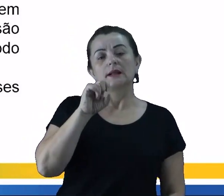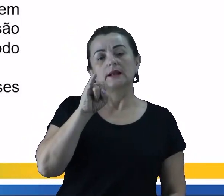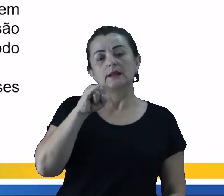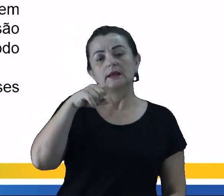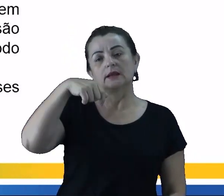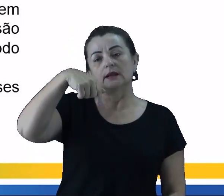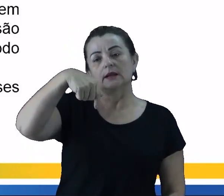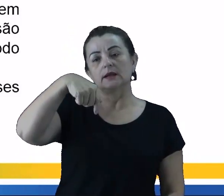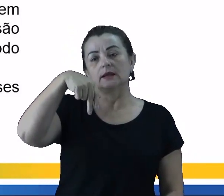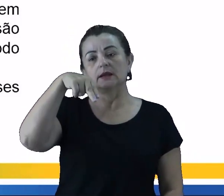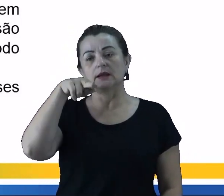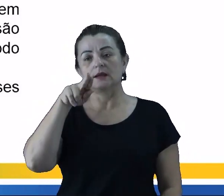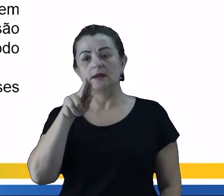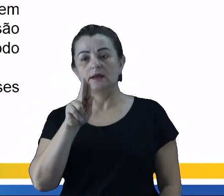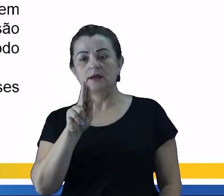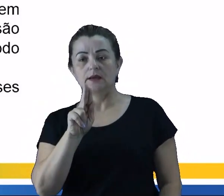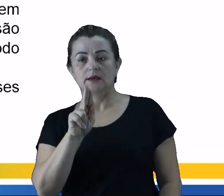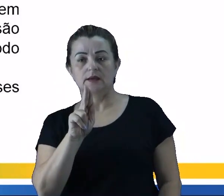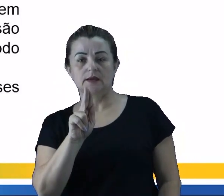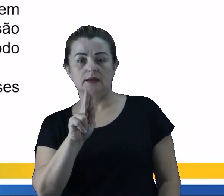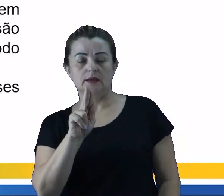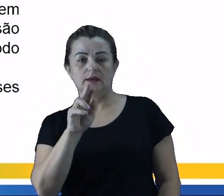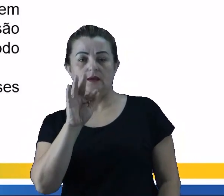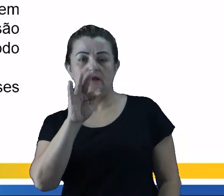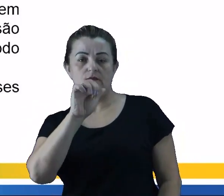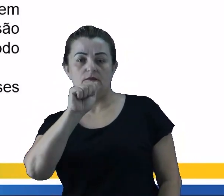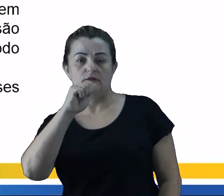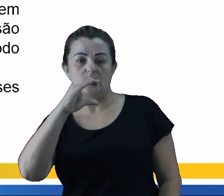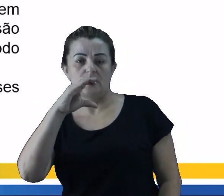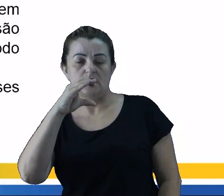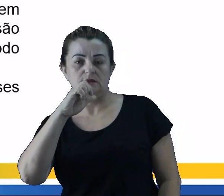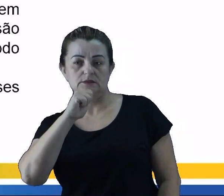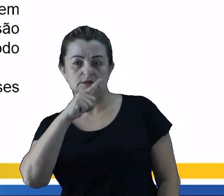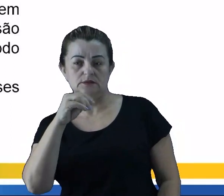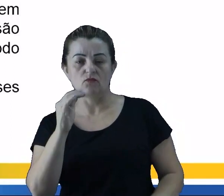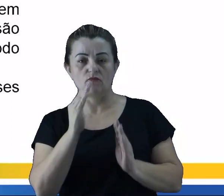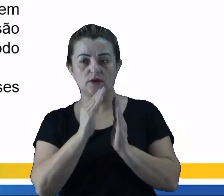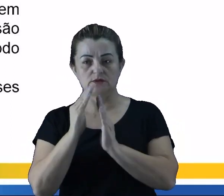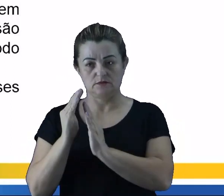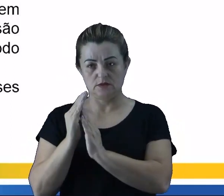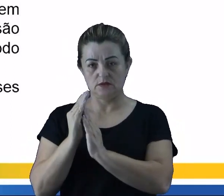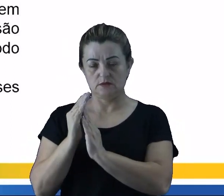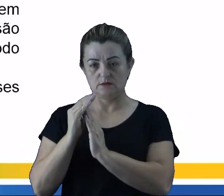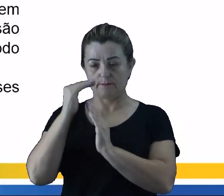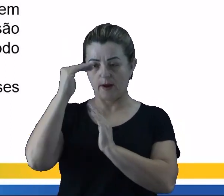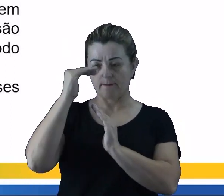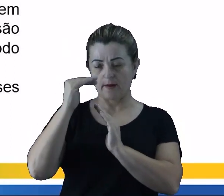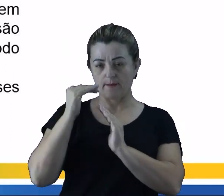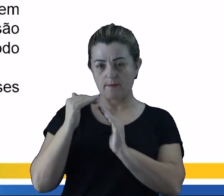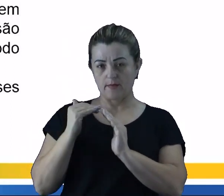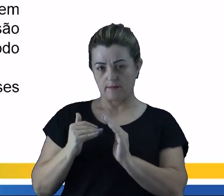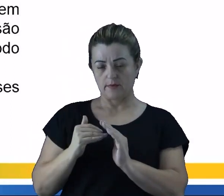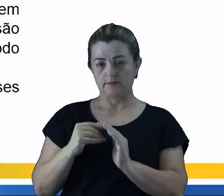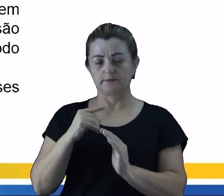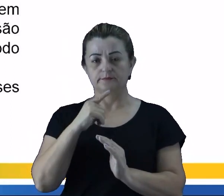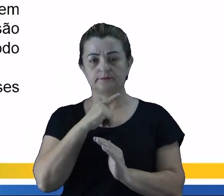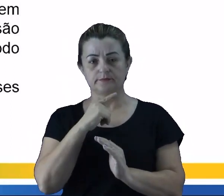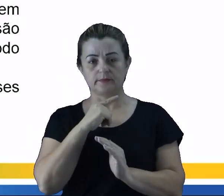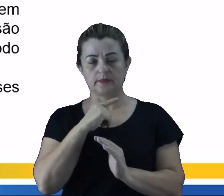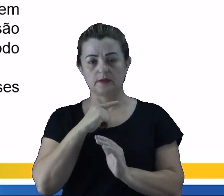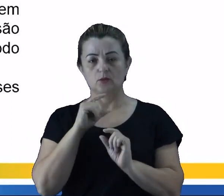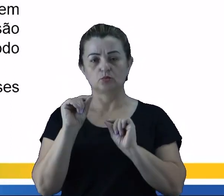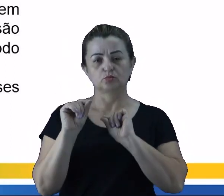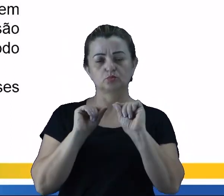A liquefação fracionada, ela consiste no resfriamento, né? Diferente da destilação fracionada, que esquenta. Aqui na